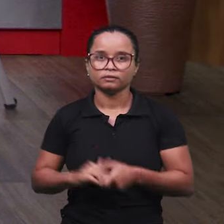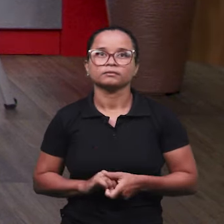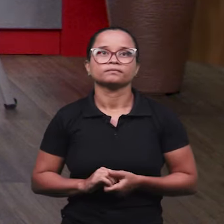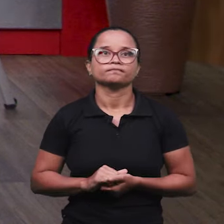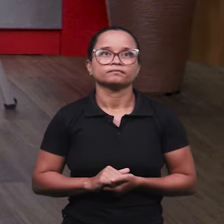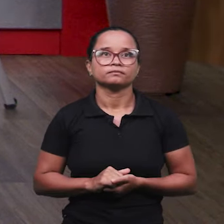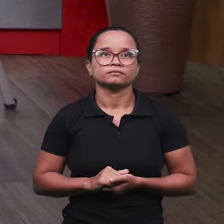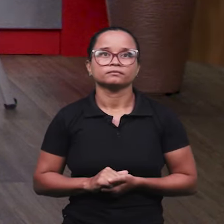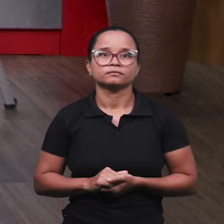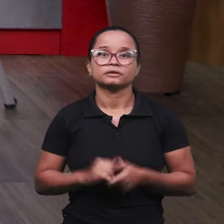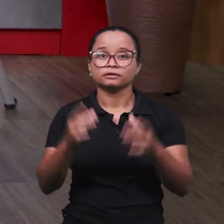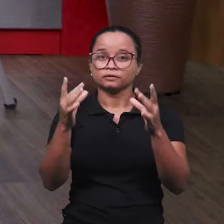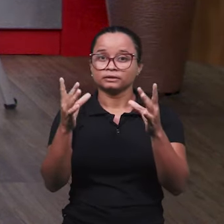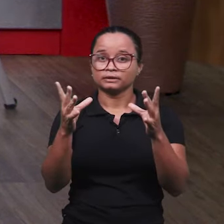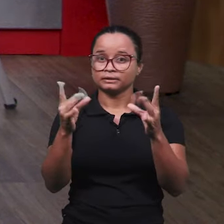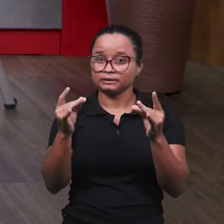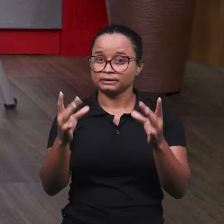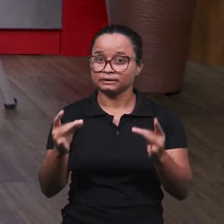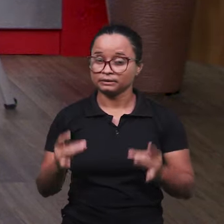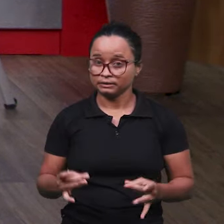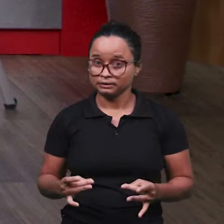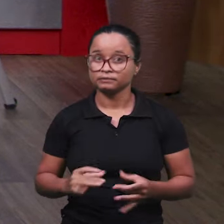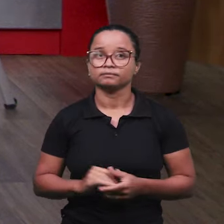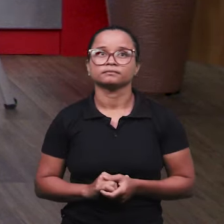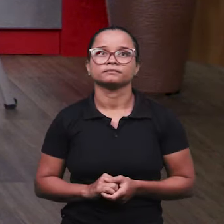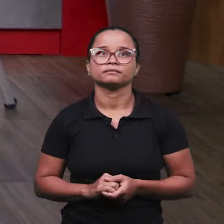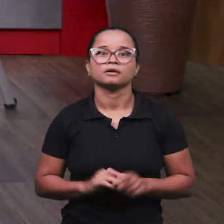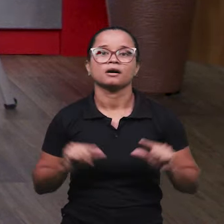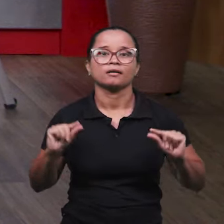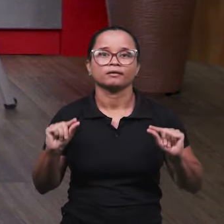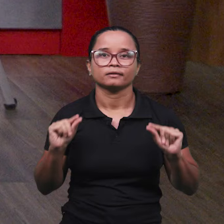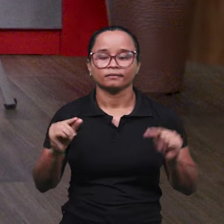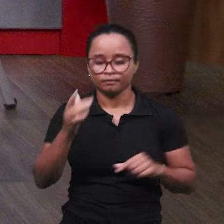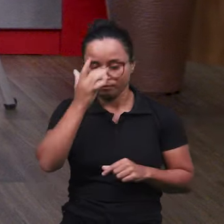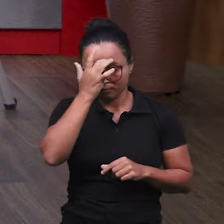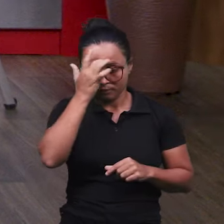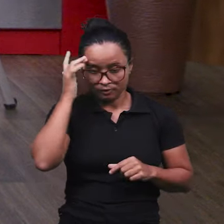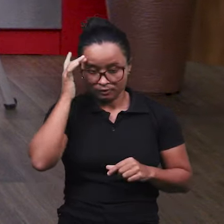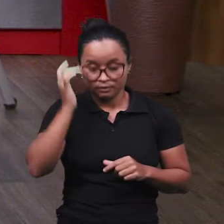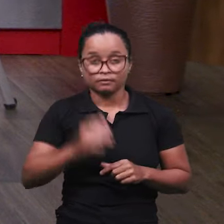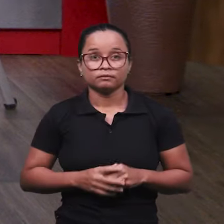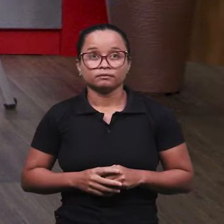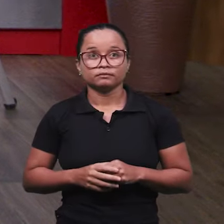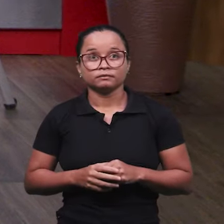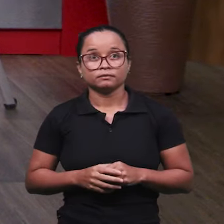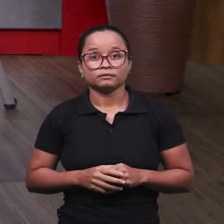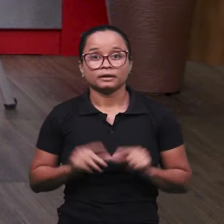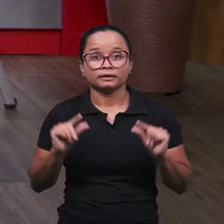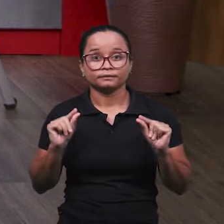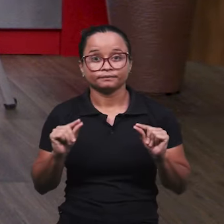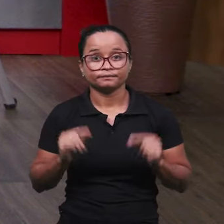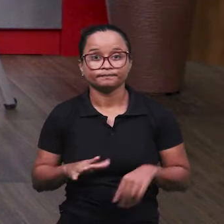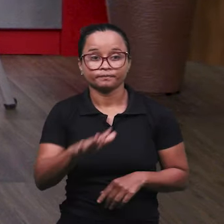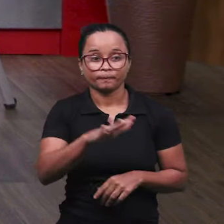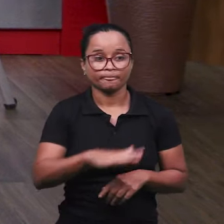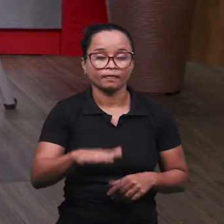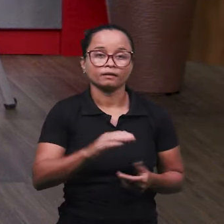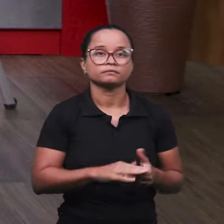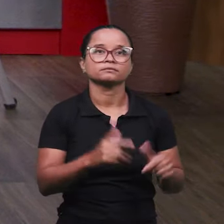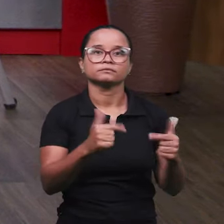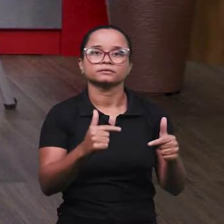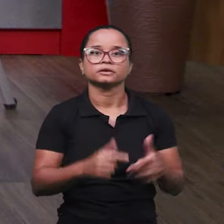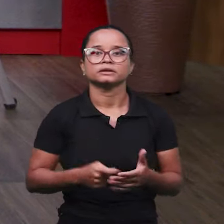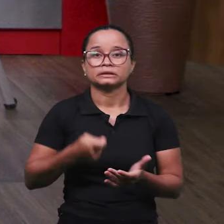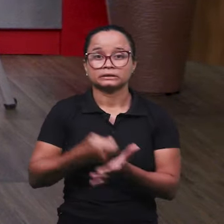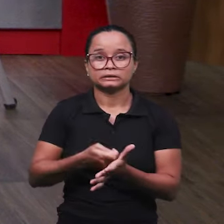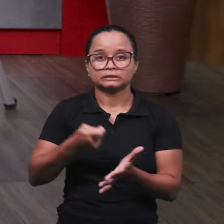empregador. E assim, um detalhe é que muitos empregadores, para se livrar do limbo previdenciário, o eles fazem? Eles